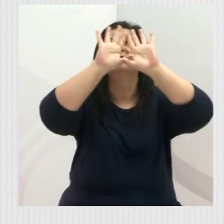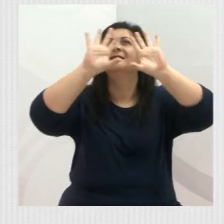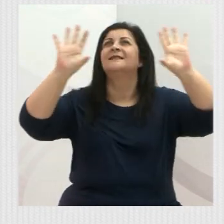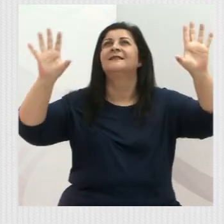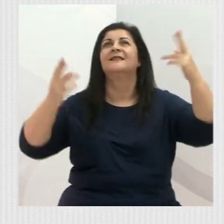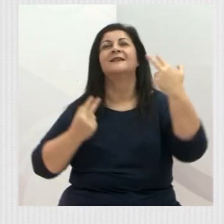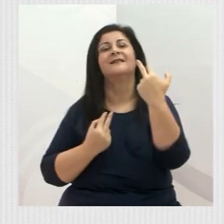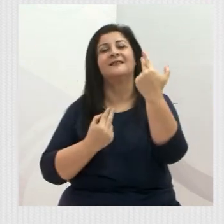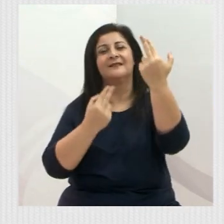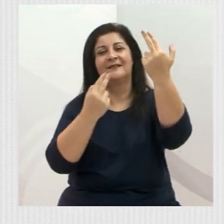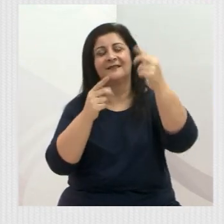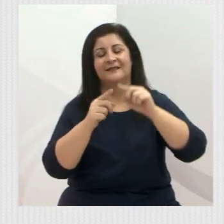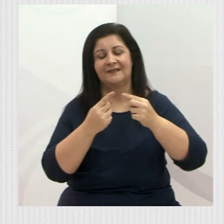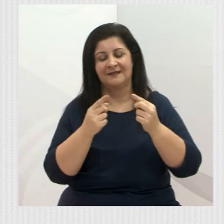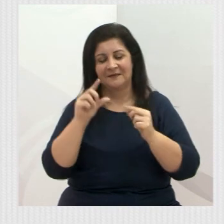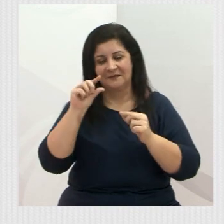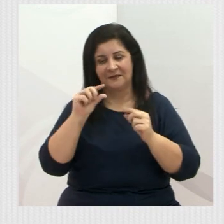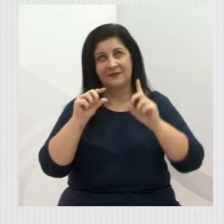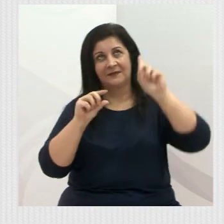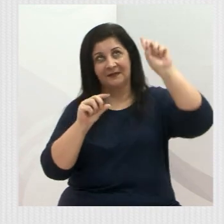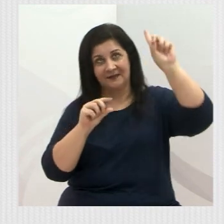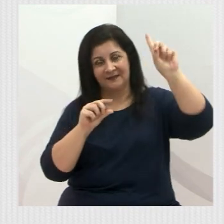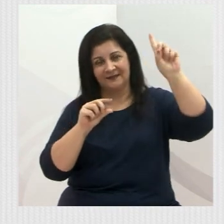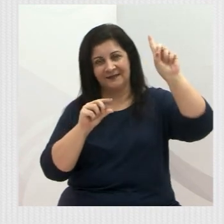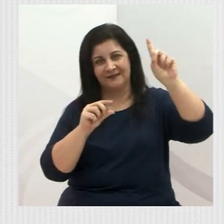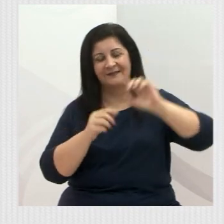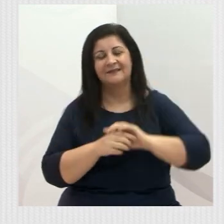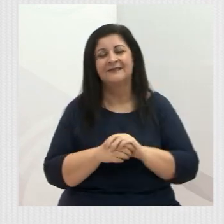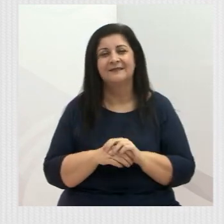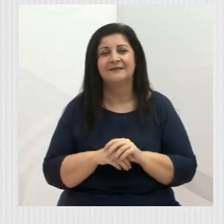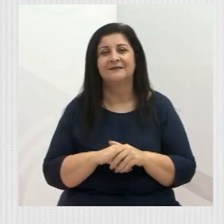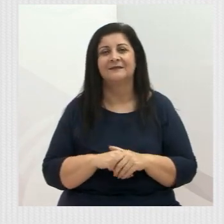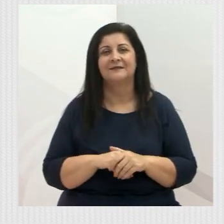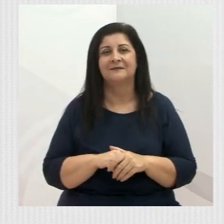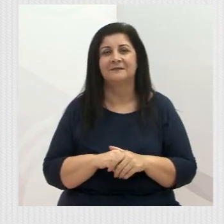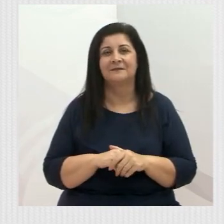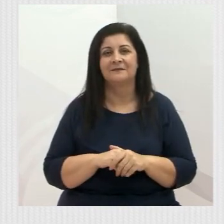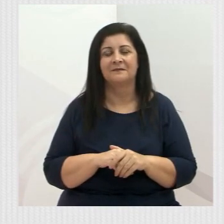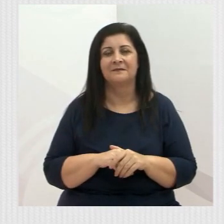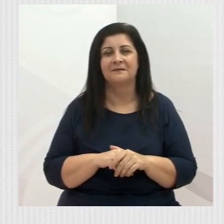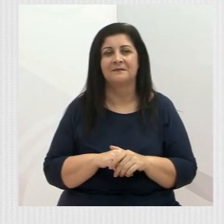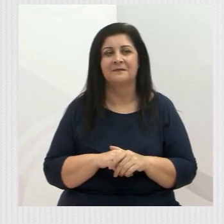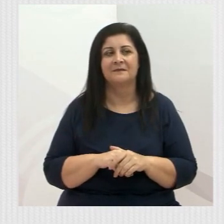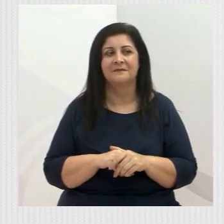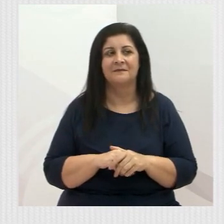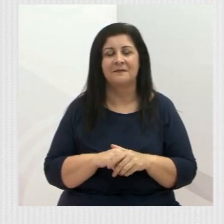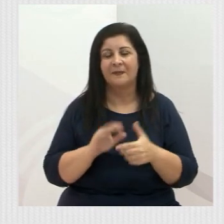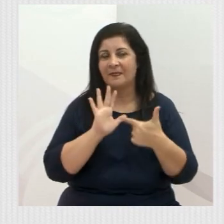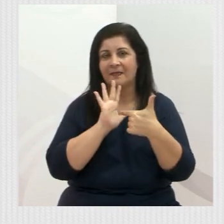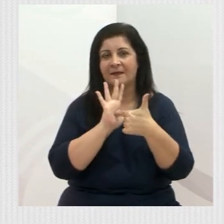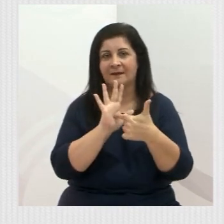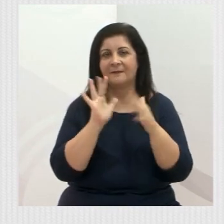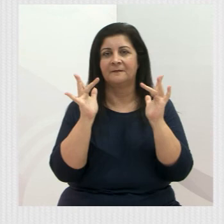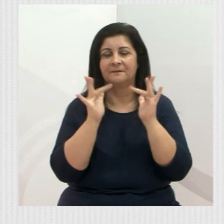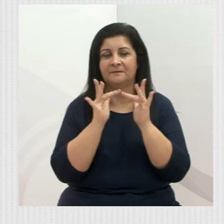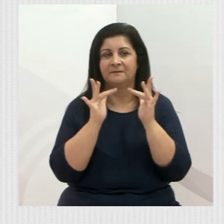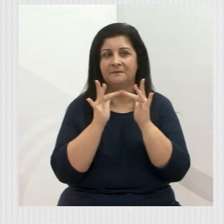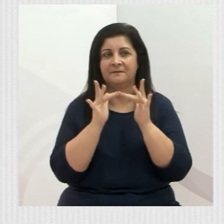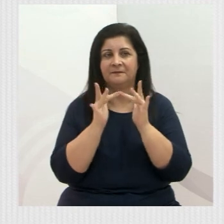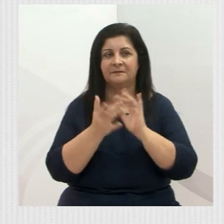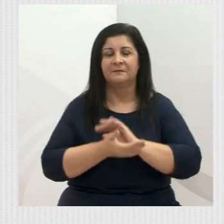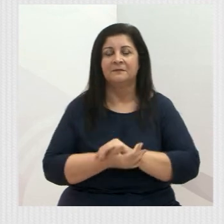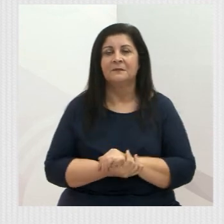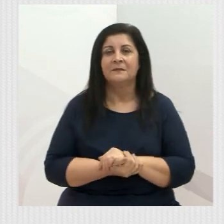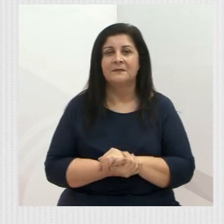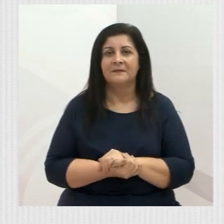e apenas menor que Deus. Só mais um minutinho. Próximo slide para encerrar. Aí está o contato do